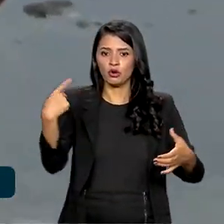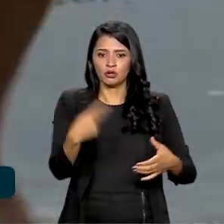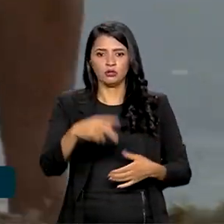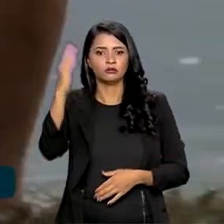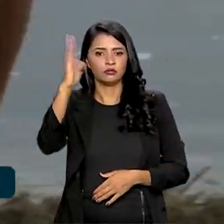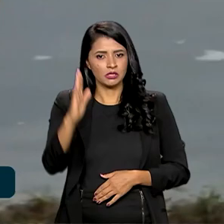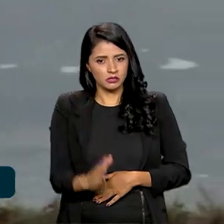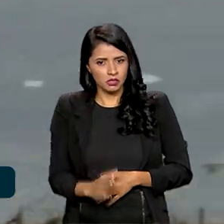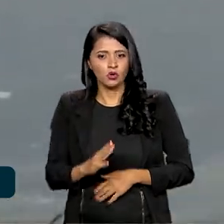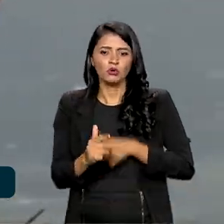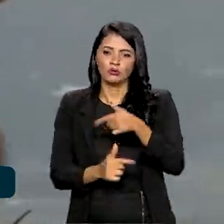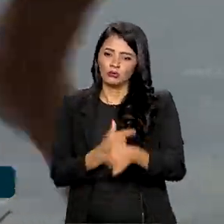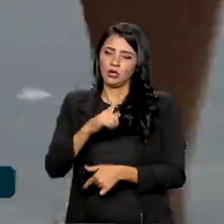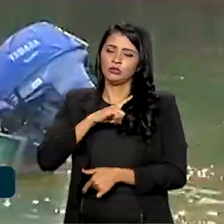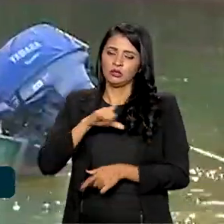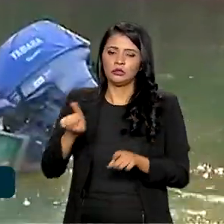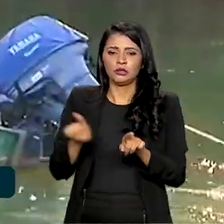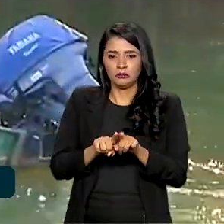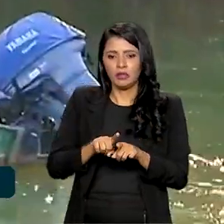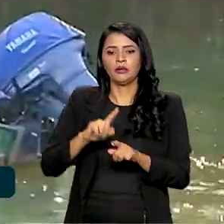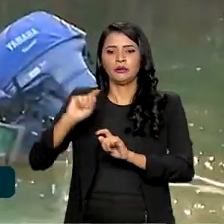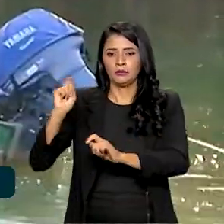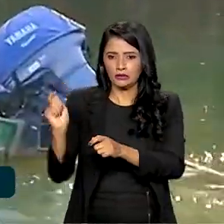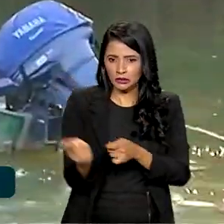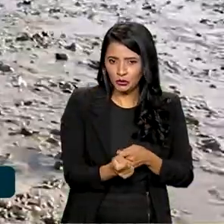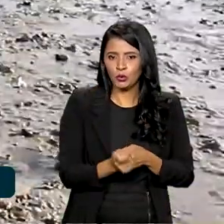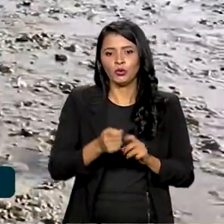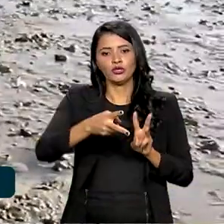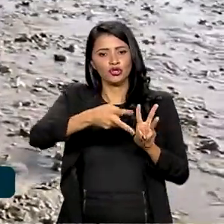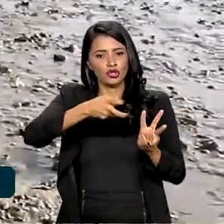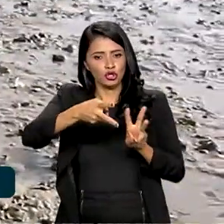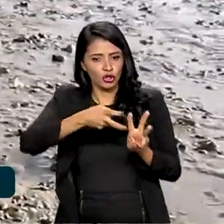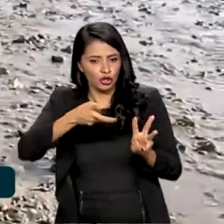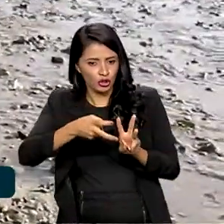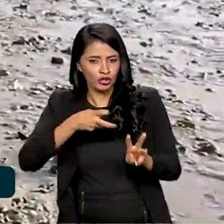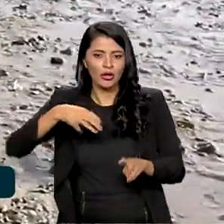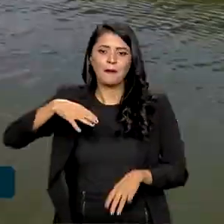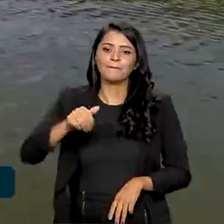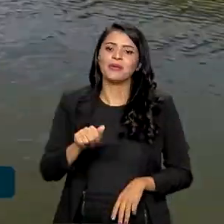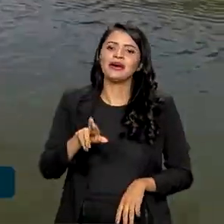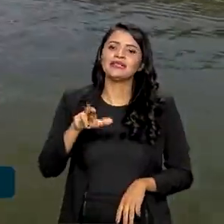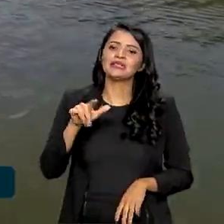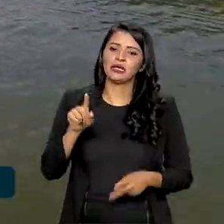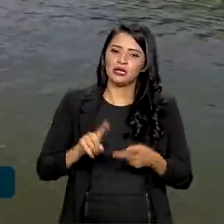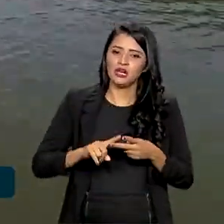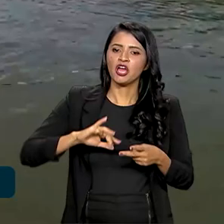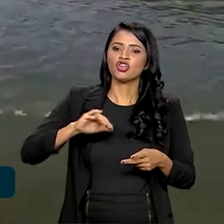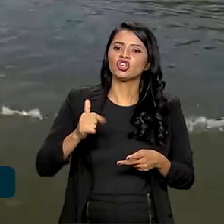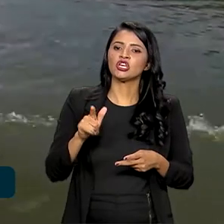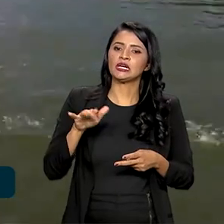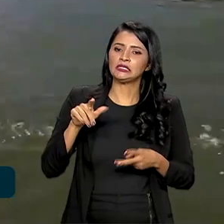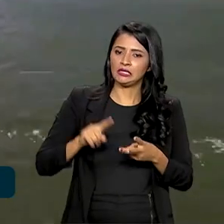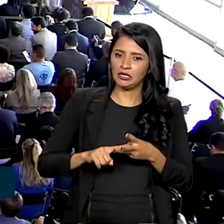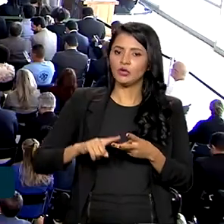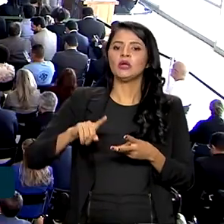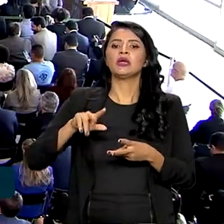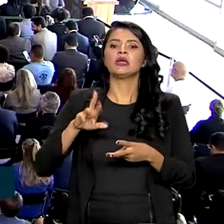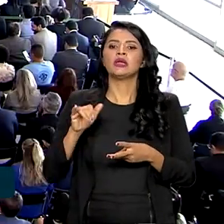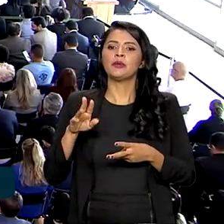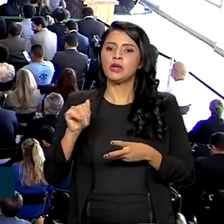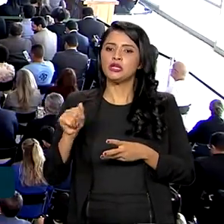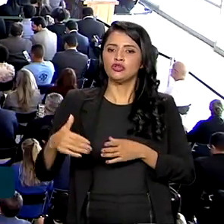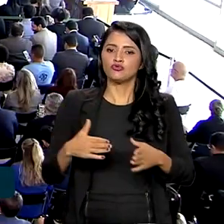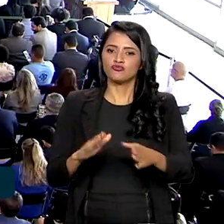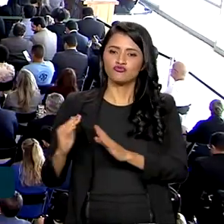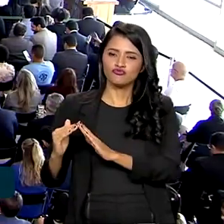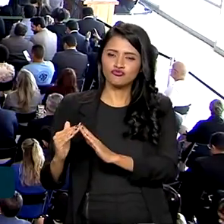A atividade inclui, por exemplo, pescadores indígenas, marisqueiras, jangadeiros e ribeirinhos. E esse